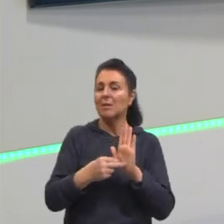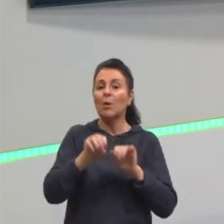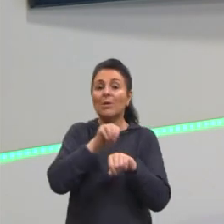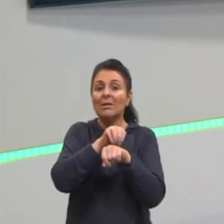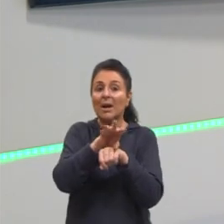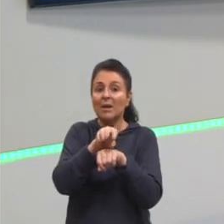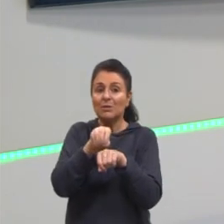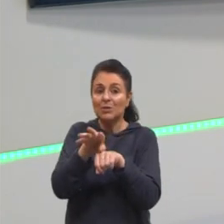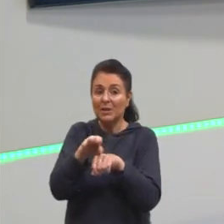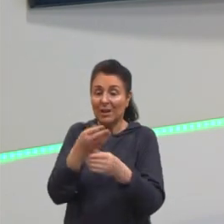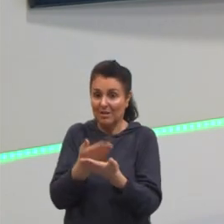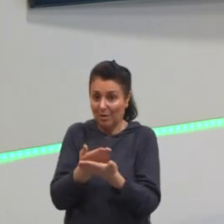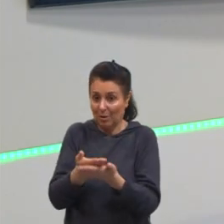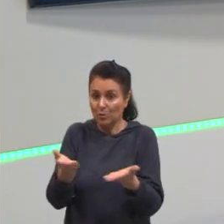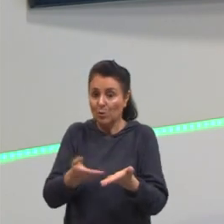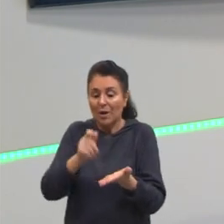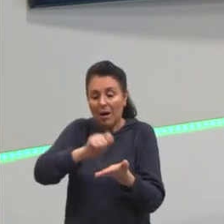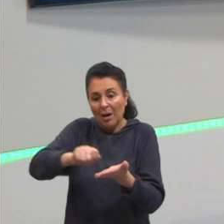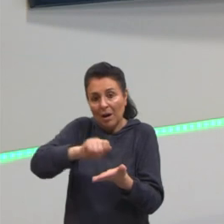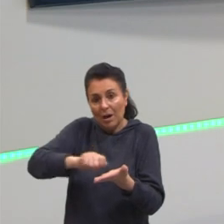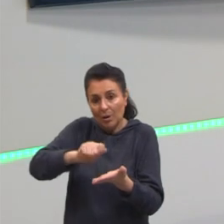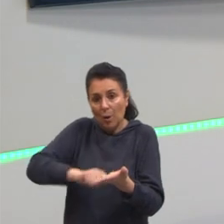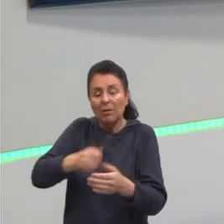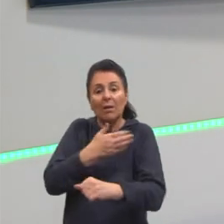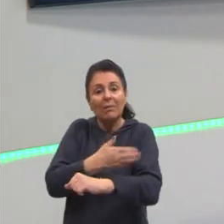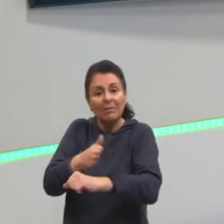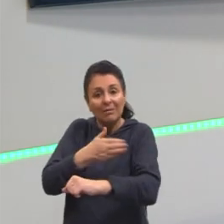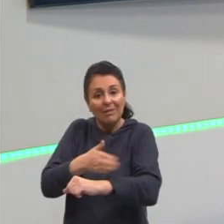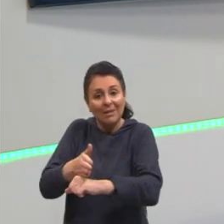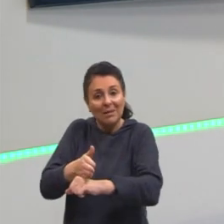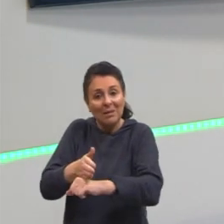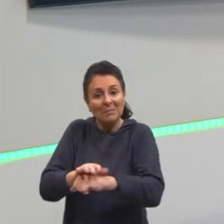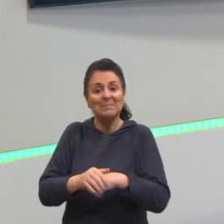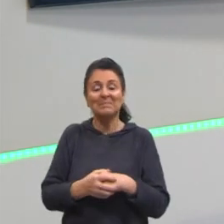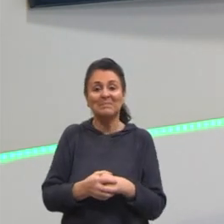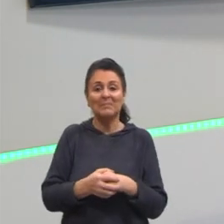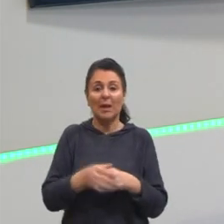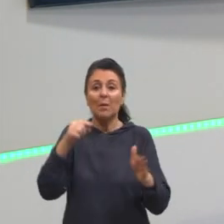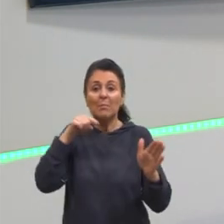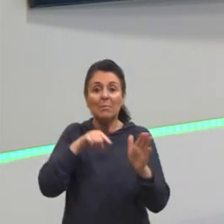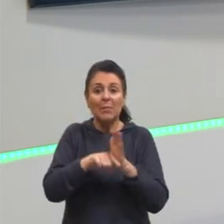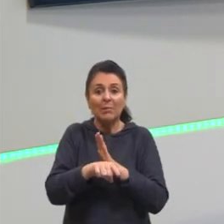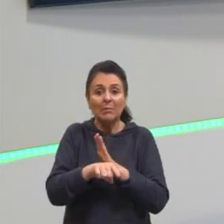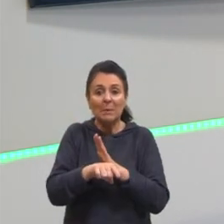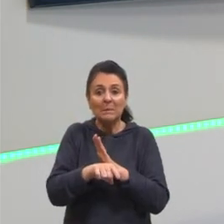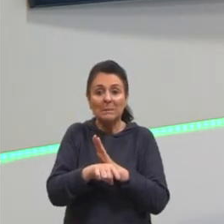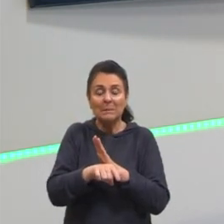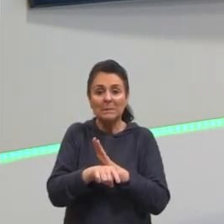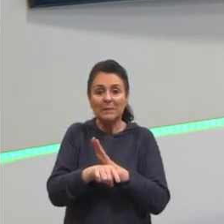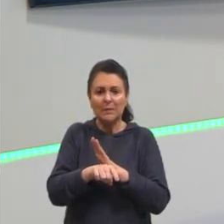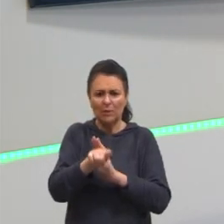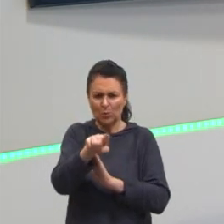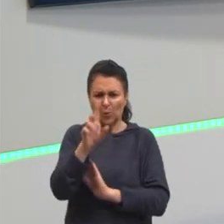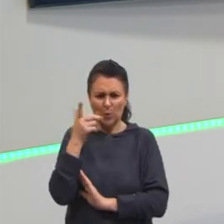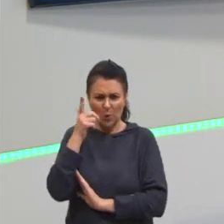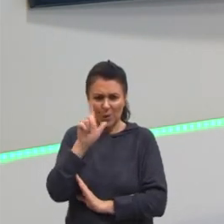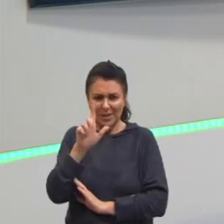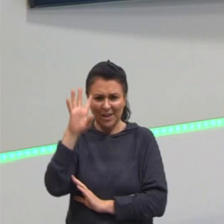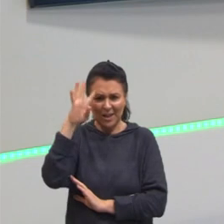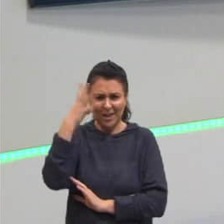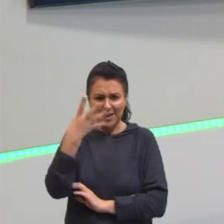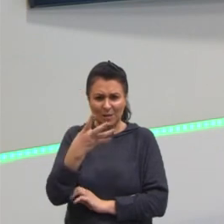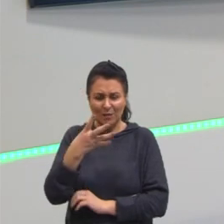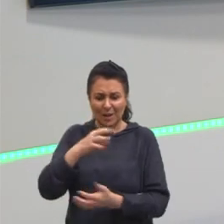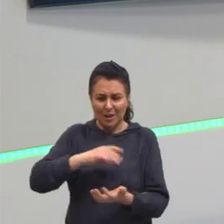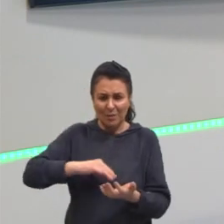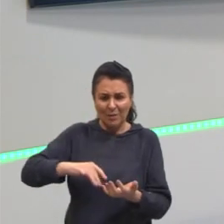dicas da aula de hoje. Anotem, treinem bastante. E aí, pergunto para vocês, então, né? Você consegue agora resolver os